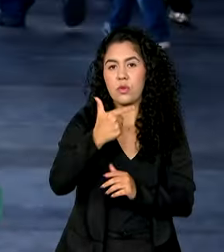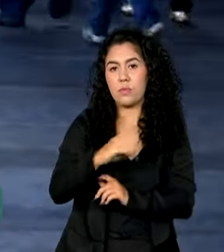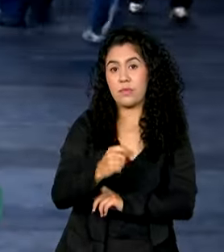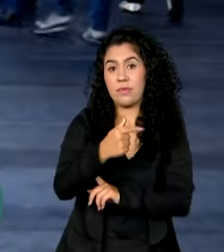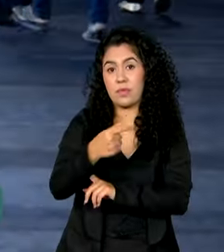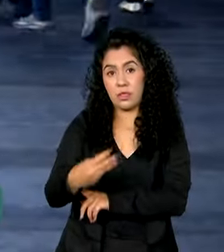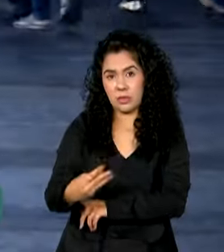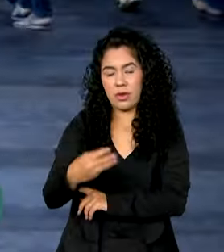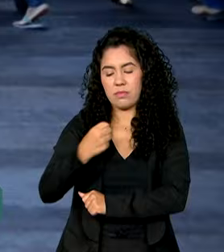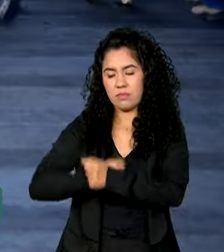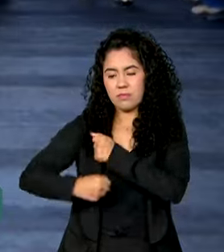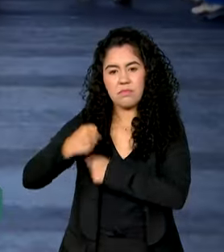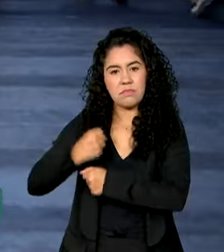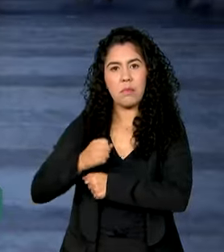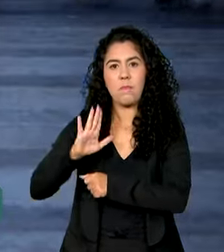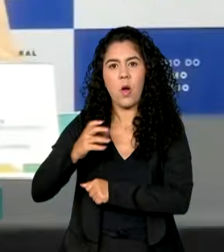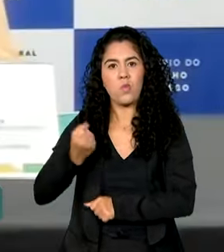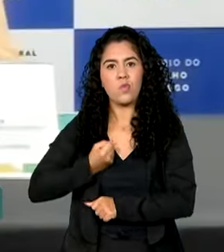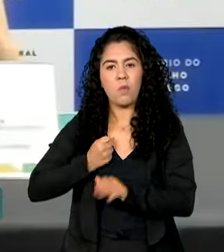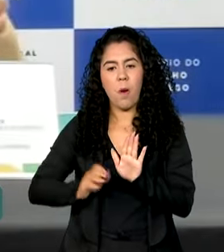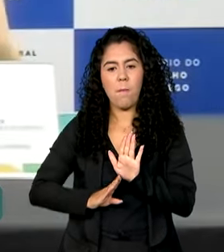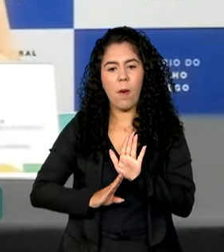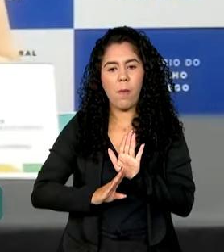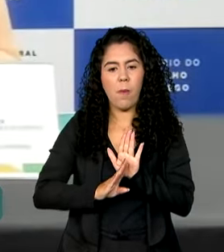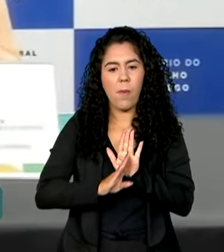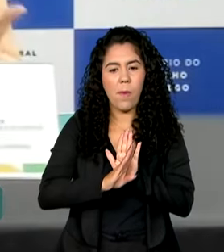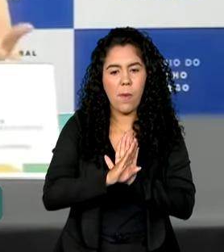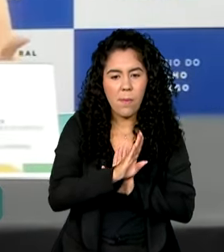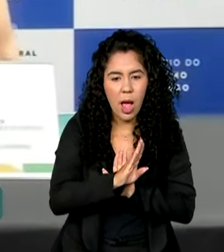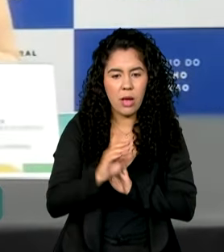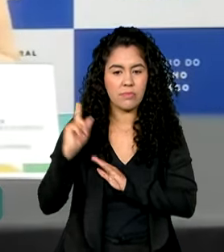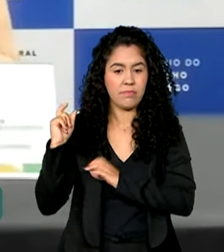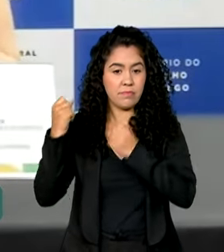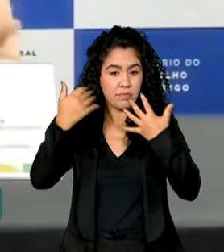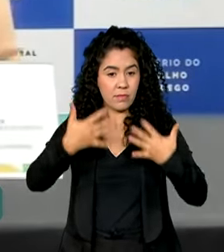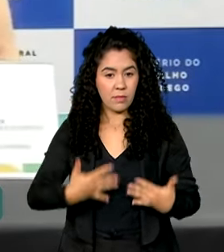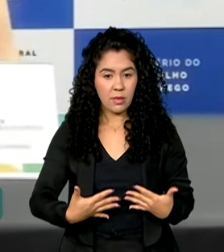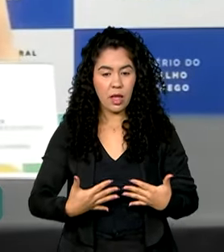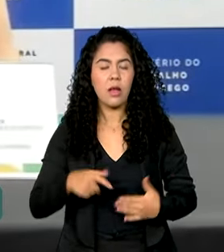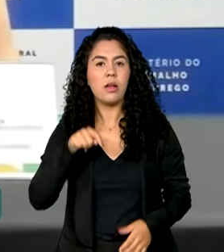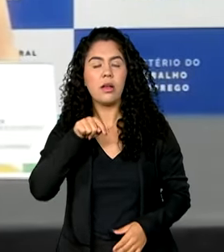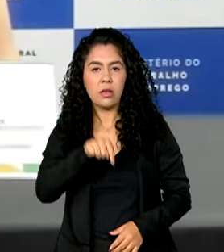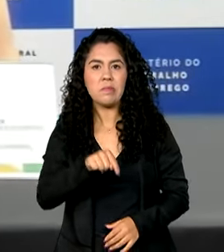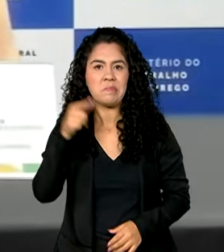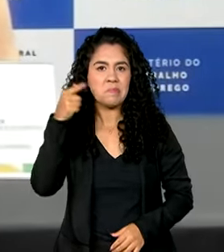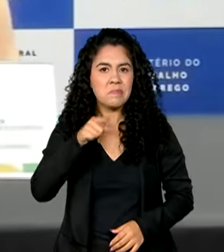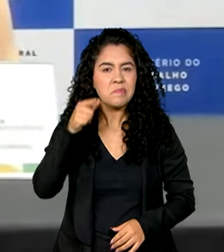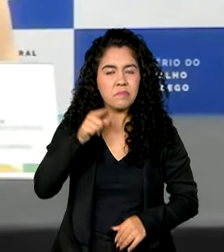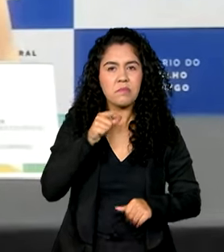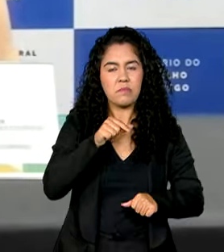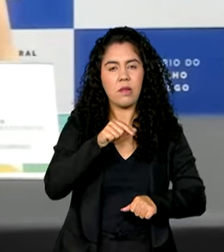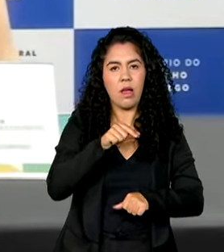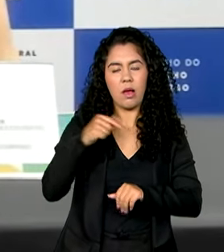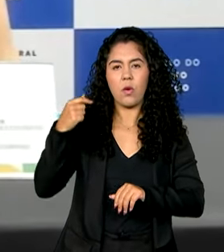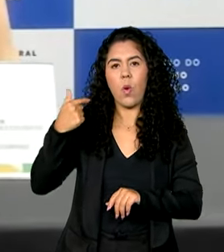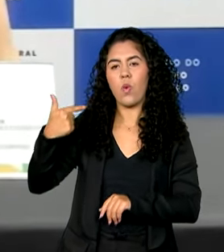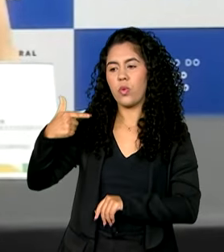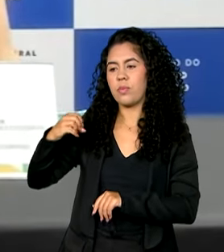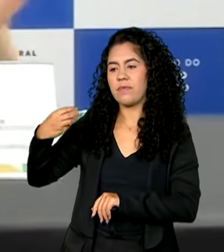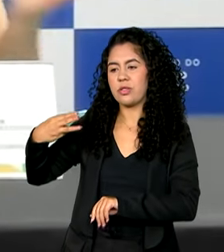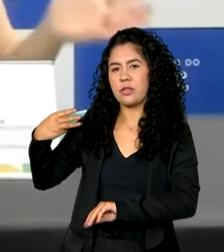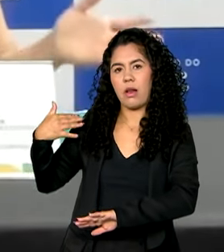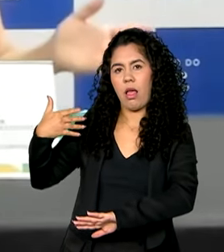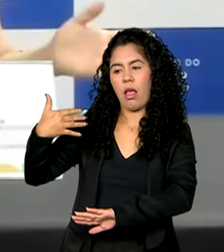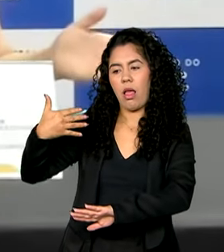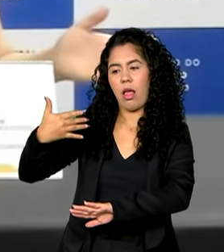esse número continuou crescendo. O ano gera um volume de postos de trabalho de cerca de 1 milhão e meio,